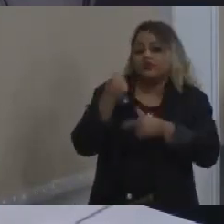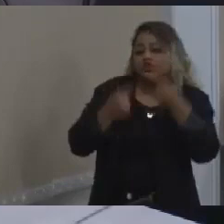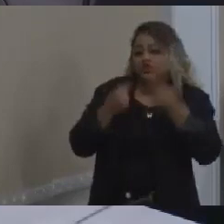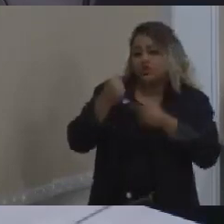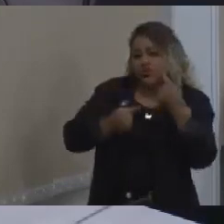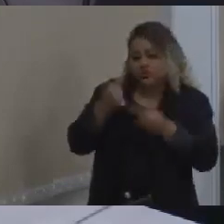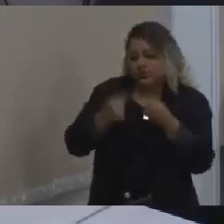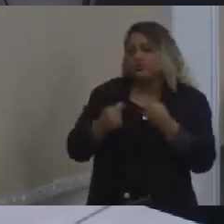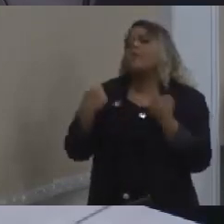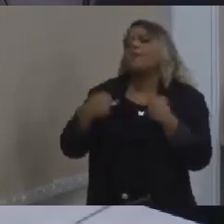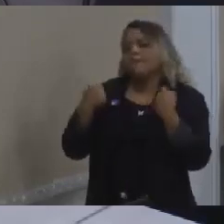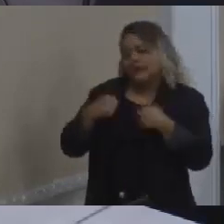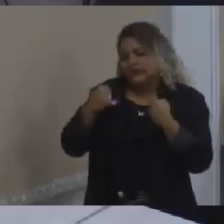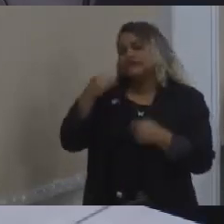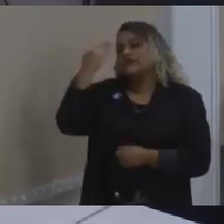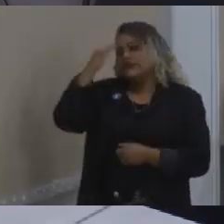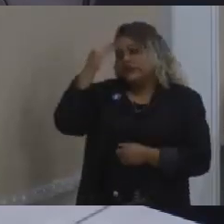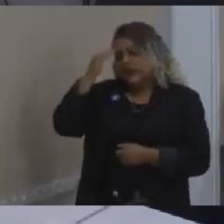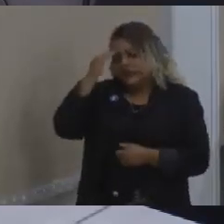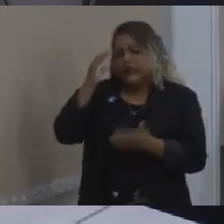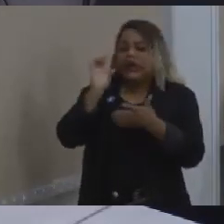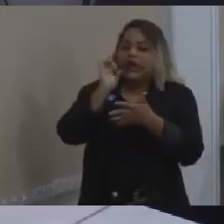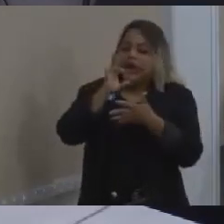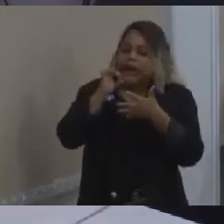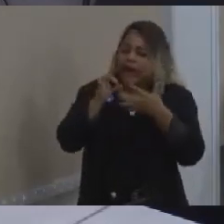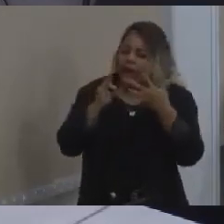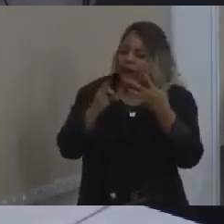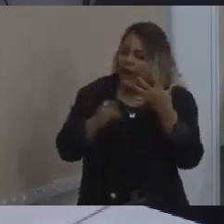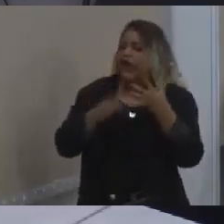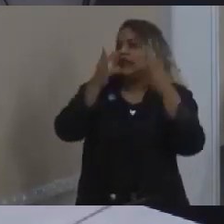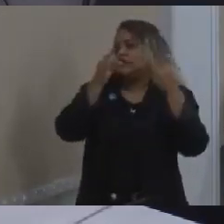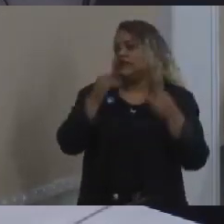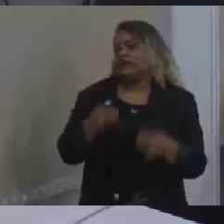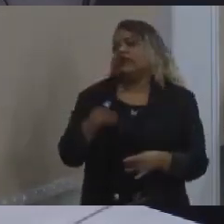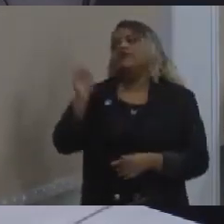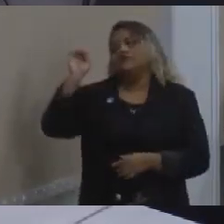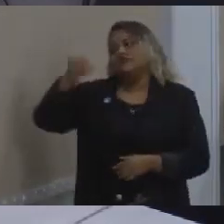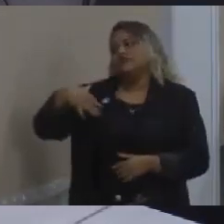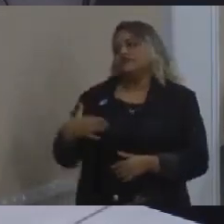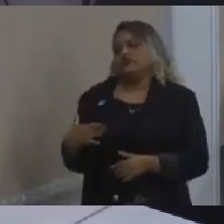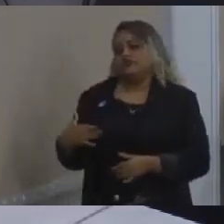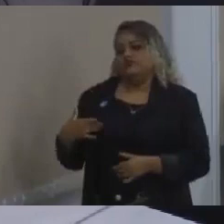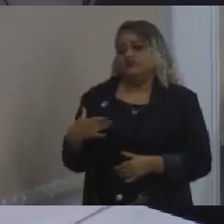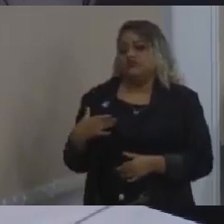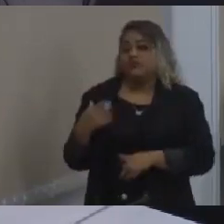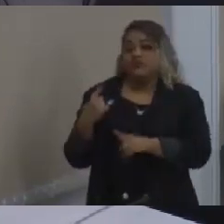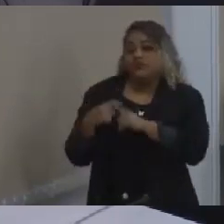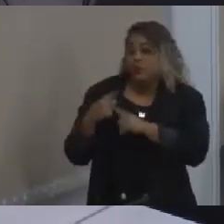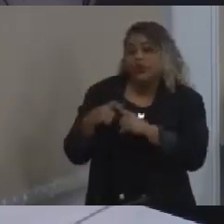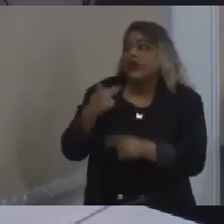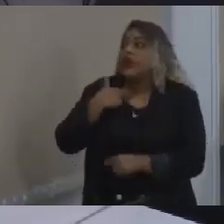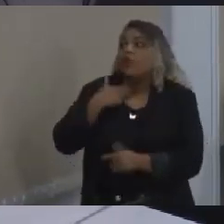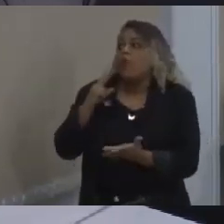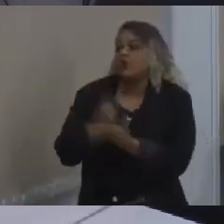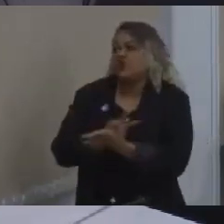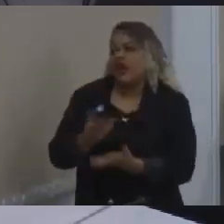de entender tintim por tintim cada detalhe, porque não podemos errar. O que é necessário